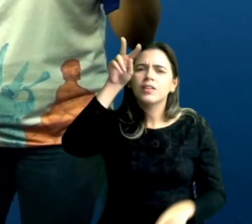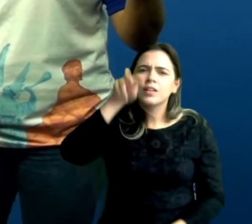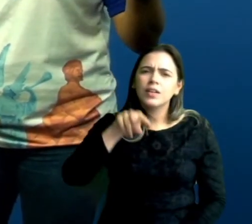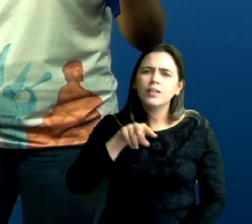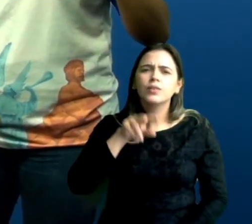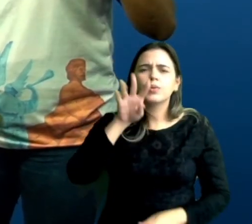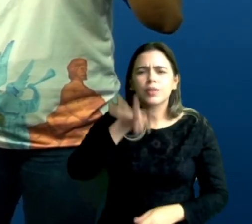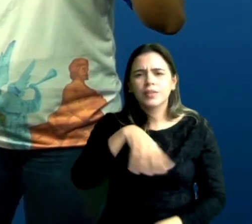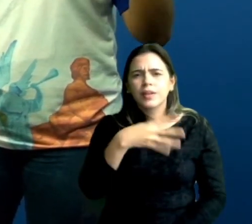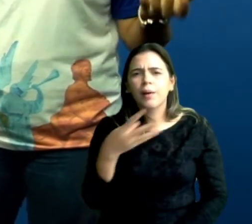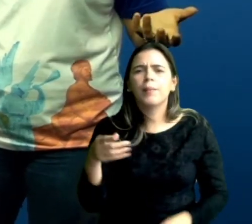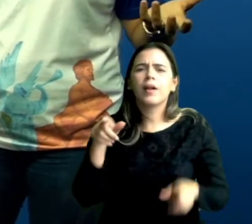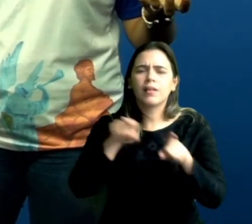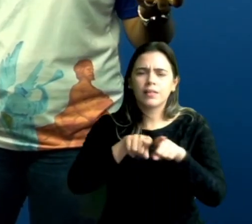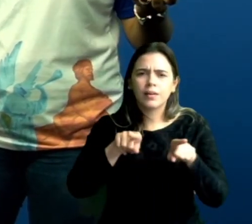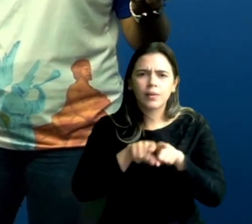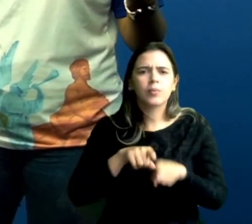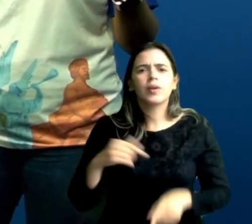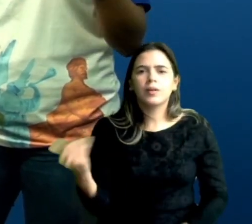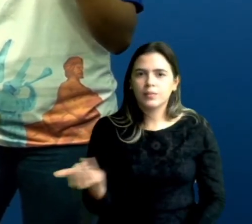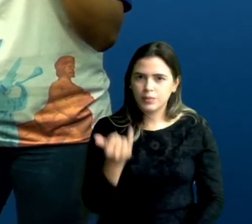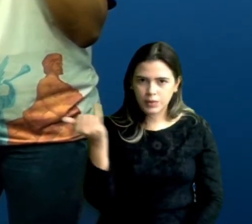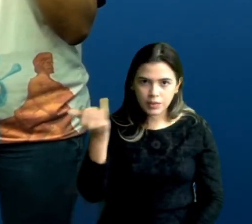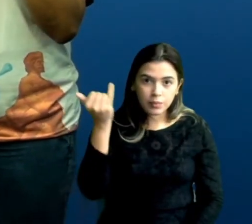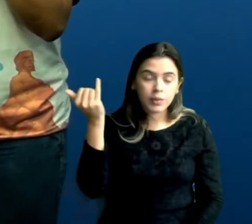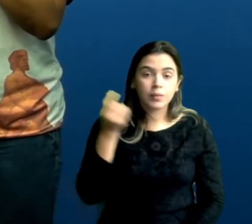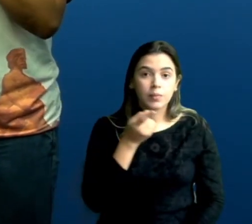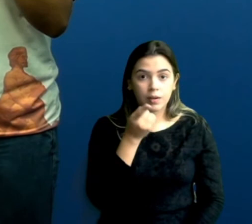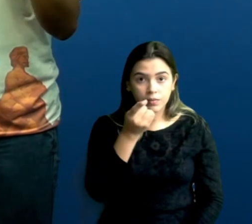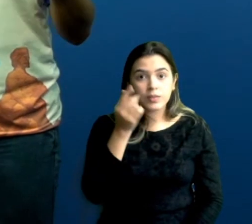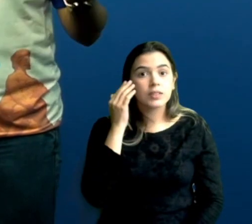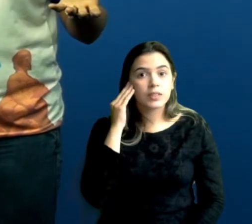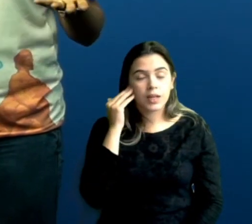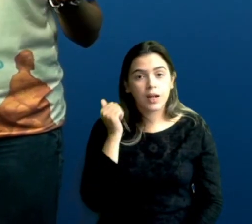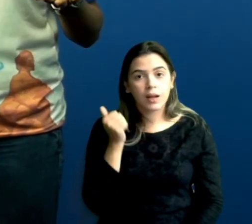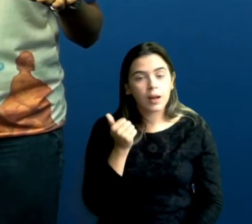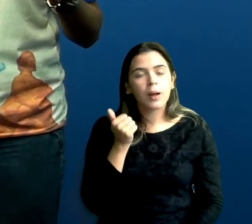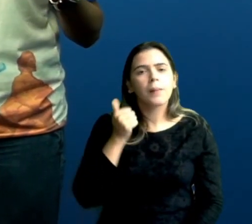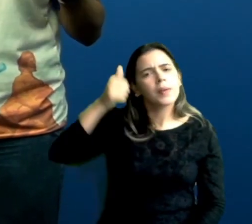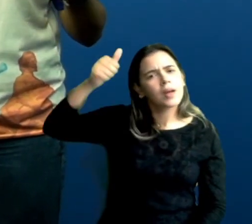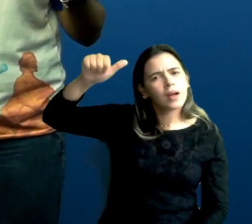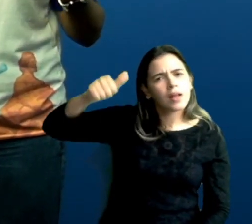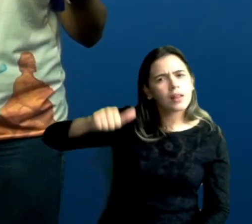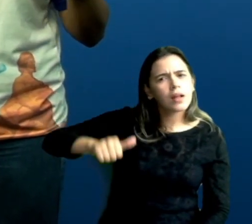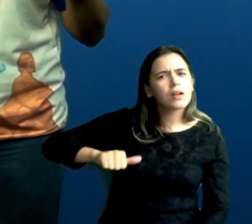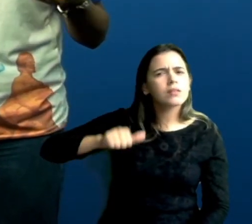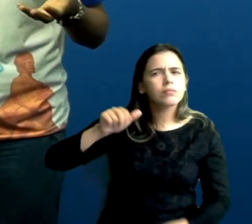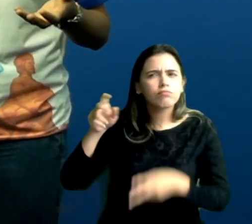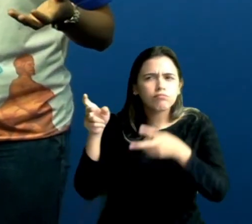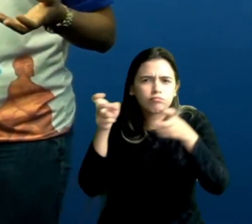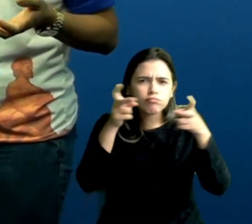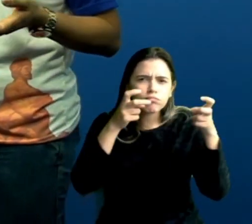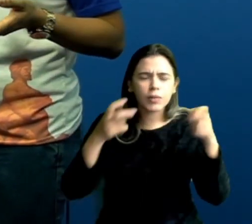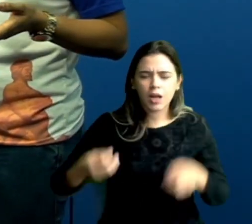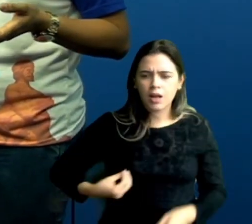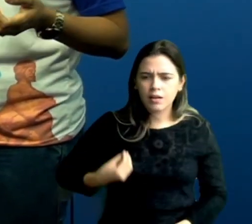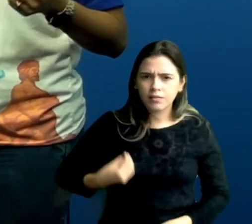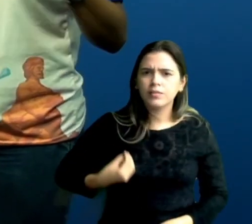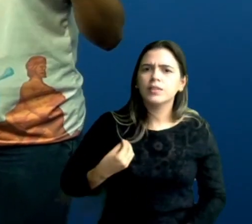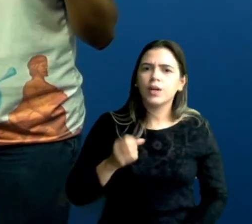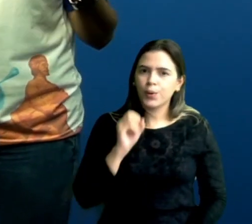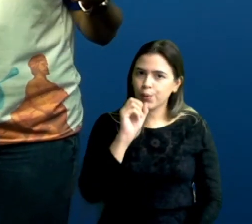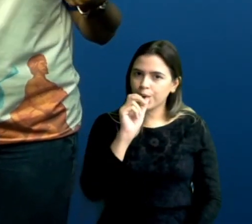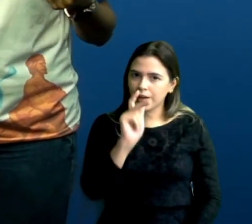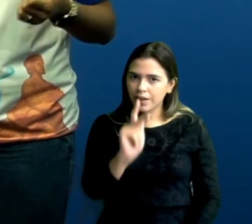gráficos, tabelas, é de grande importância para você saber analisar várias situações no dia a dia, ok?